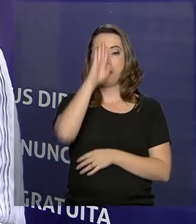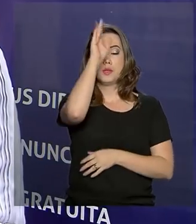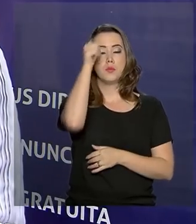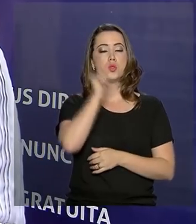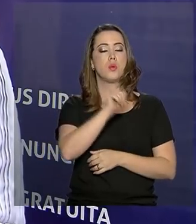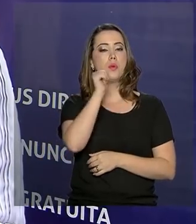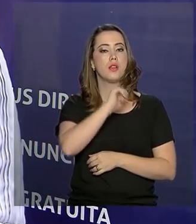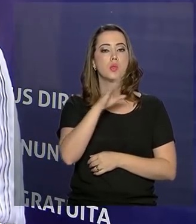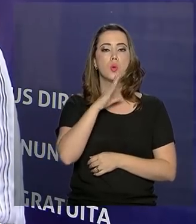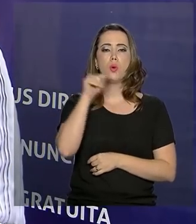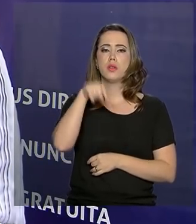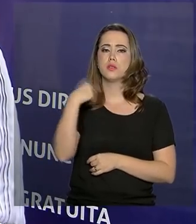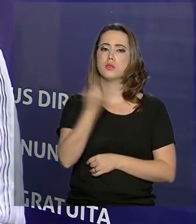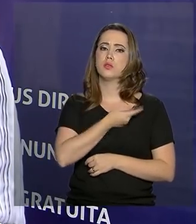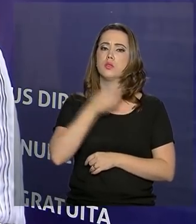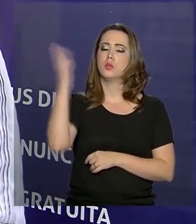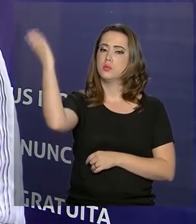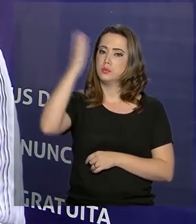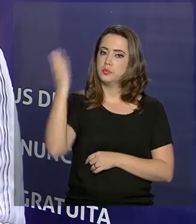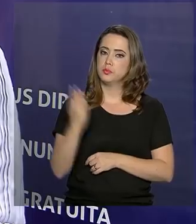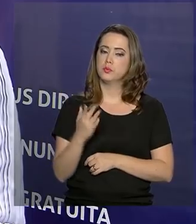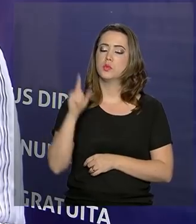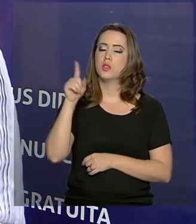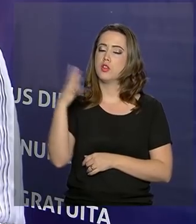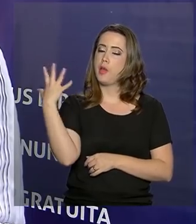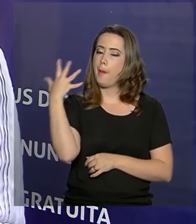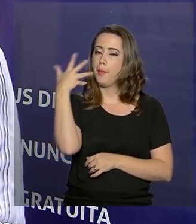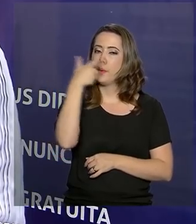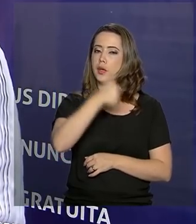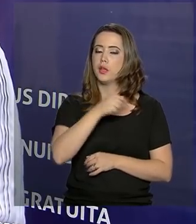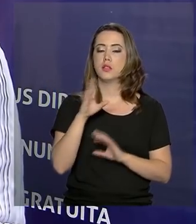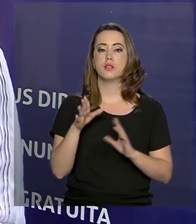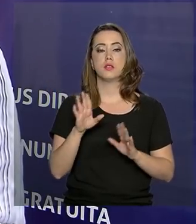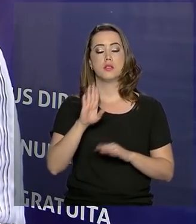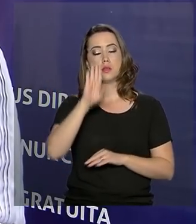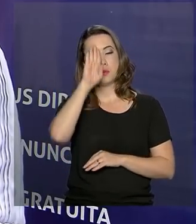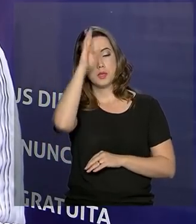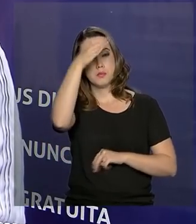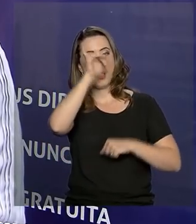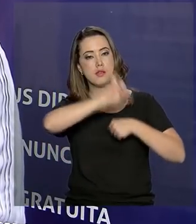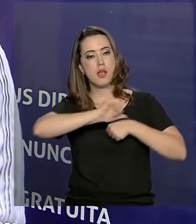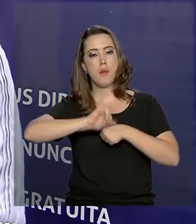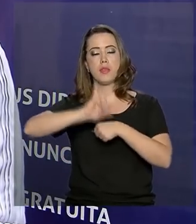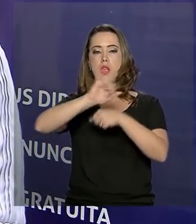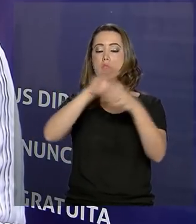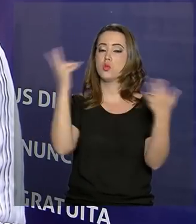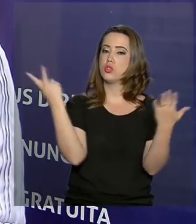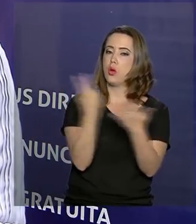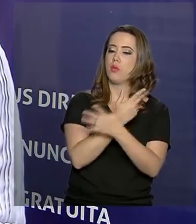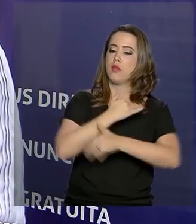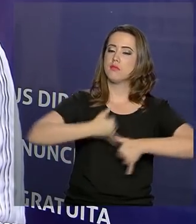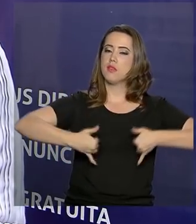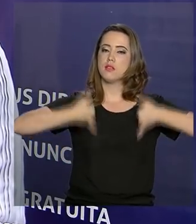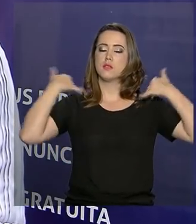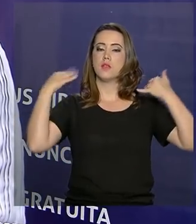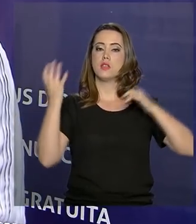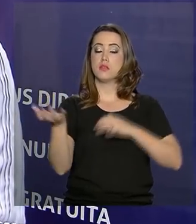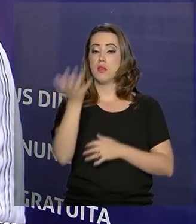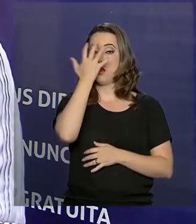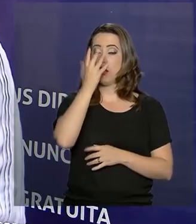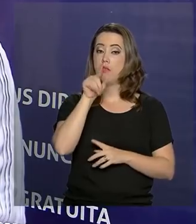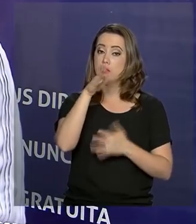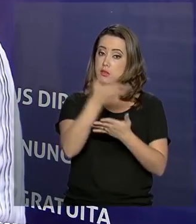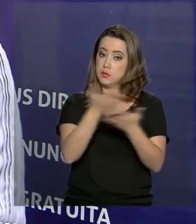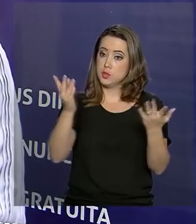que estão conhecendo o nosso querido Brasil, que é muito bonito, as principais capitais, onde ocorrem as festas carnavalescas,